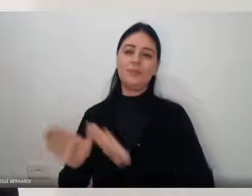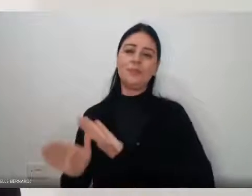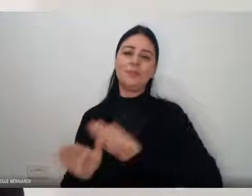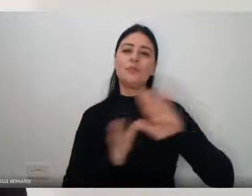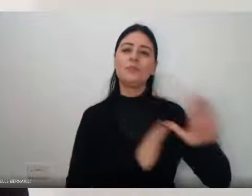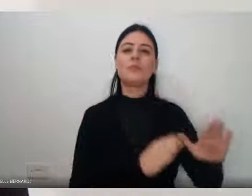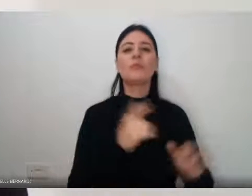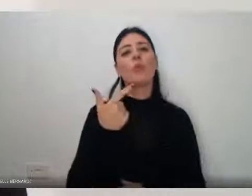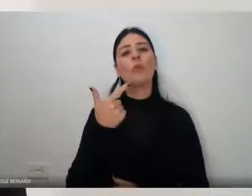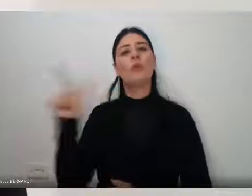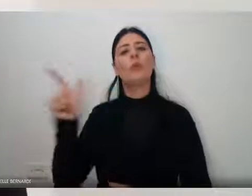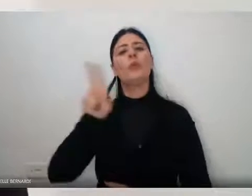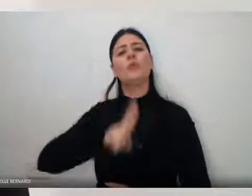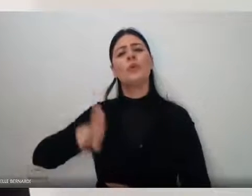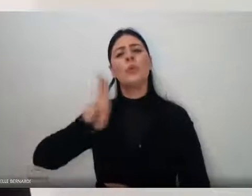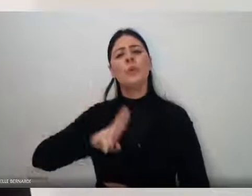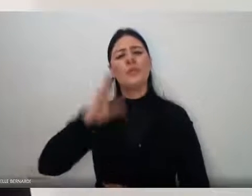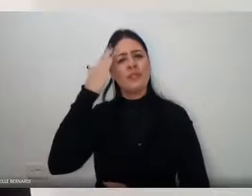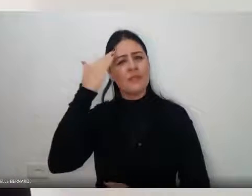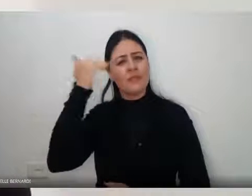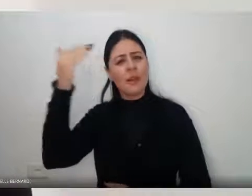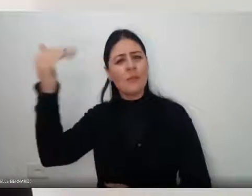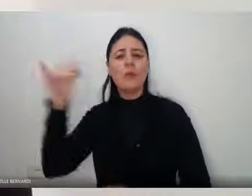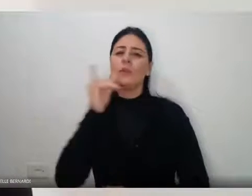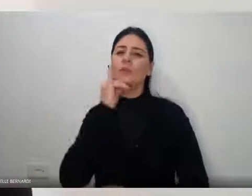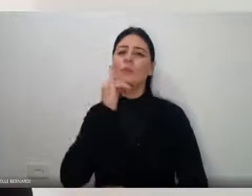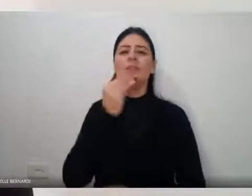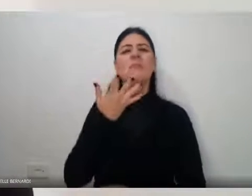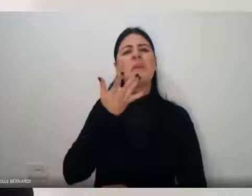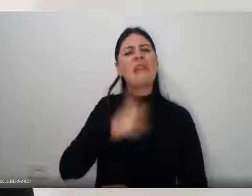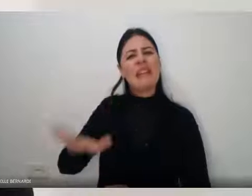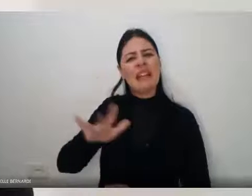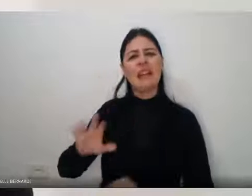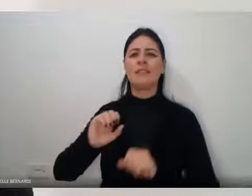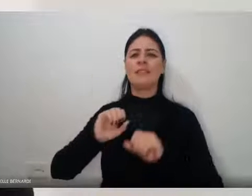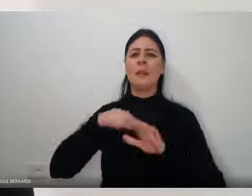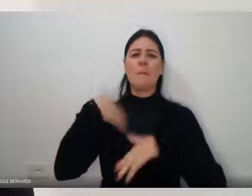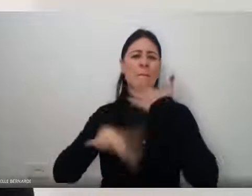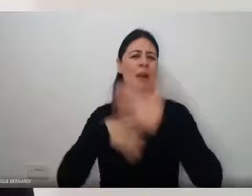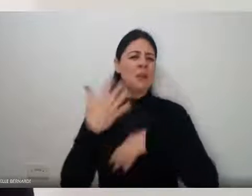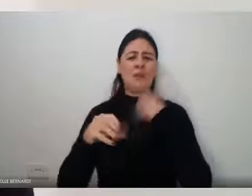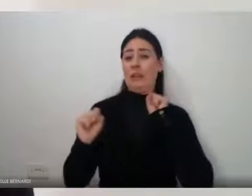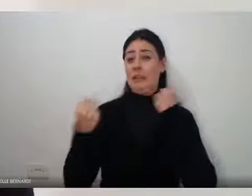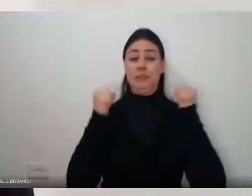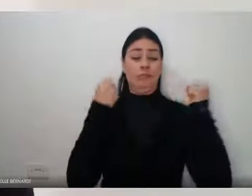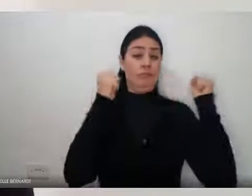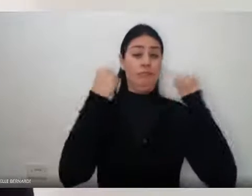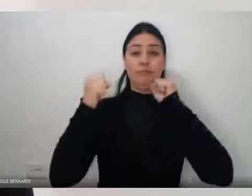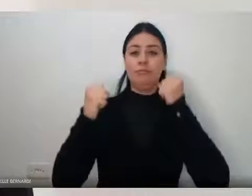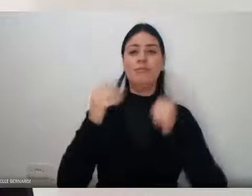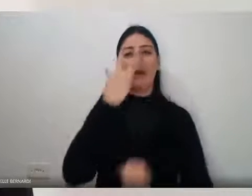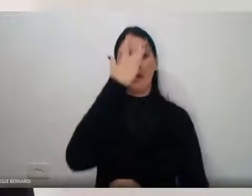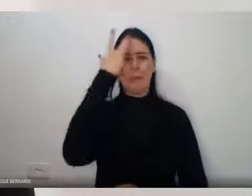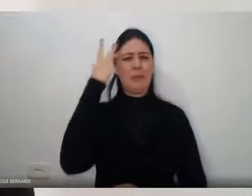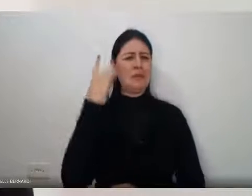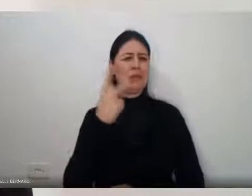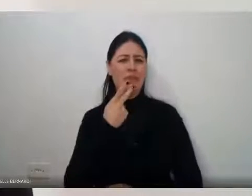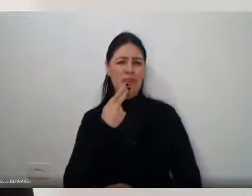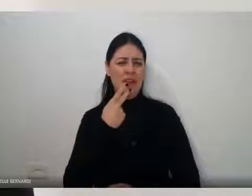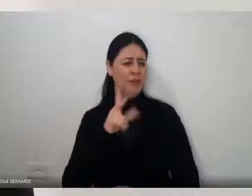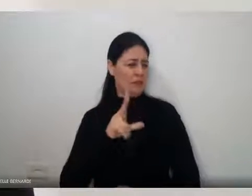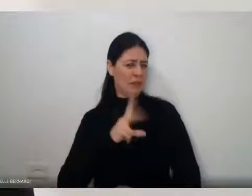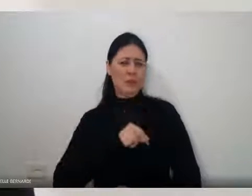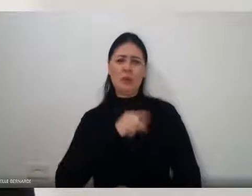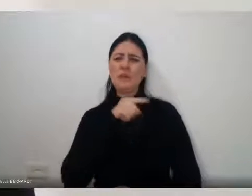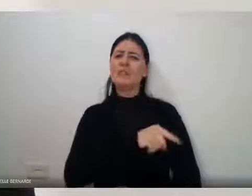dizem assim, aquela criança tem bicho carpinteiro. Na verdade, o ditado popular é, a